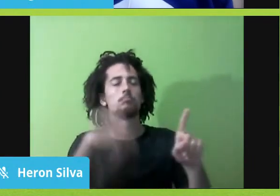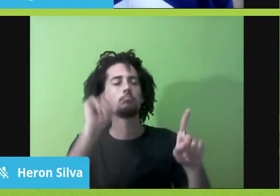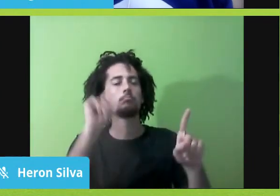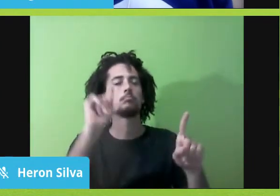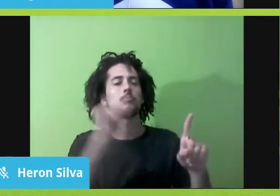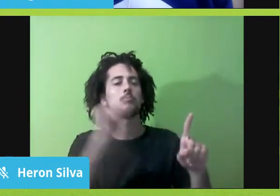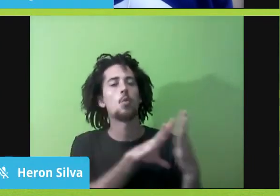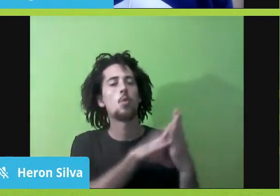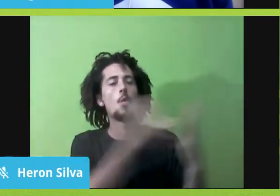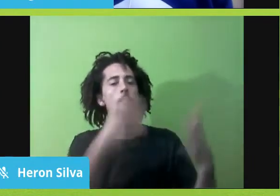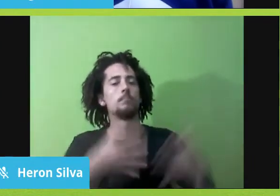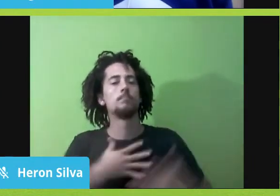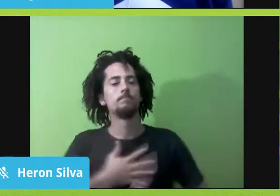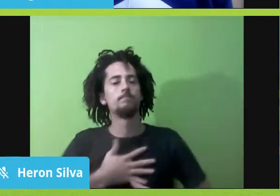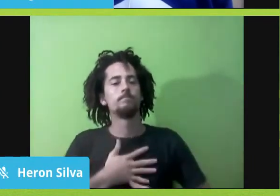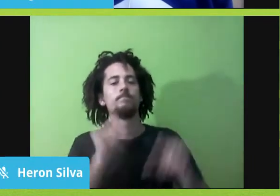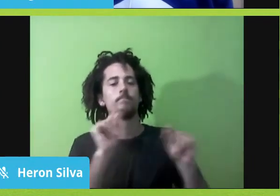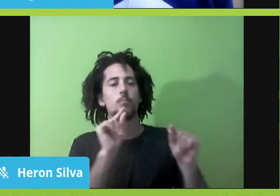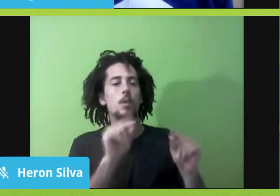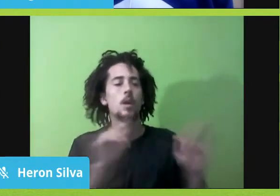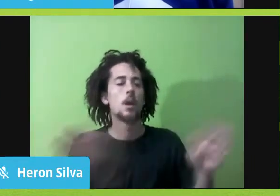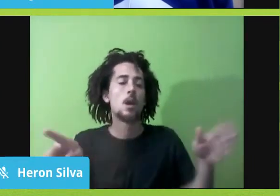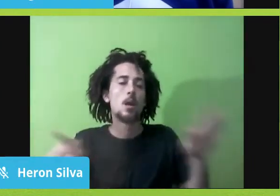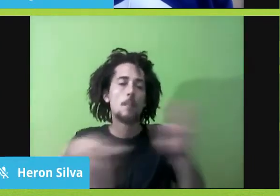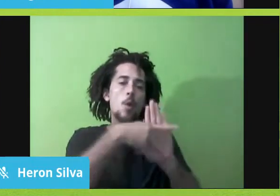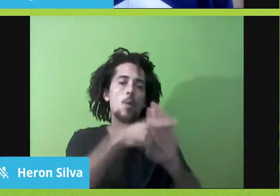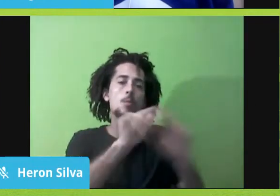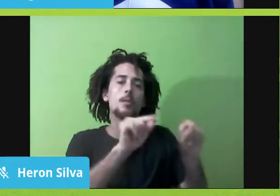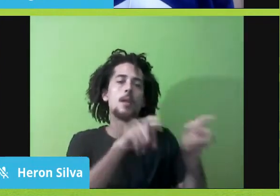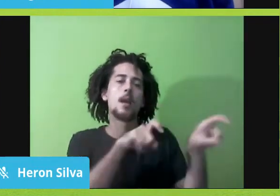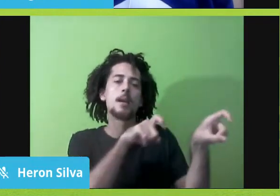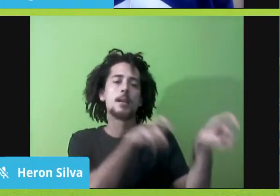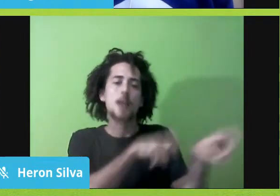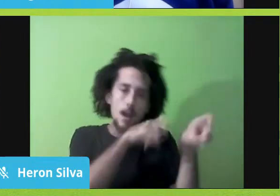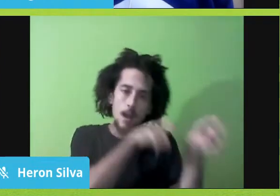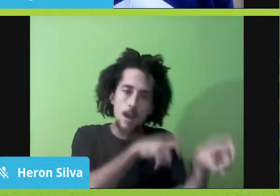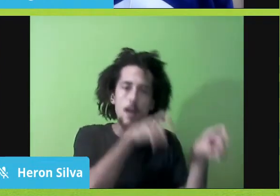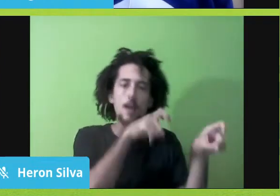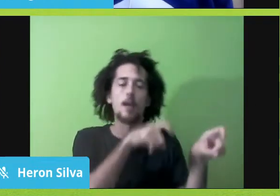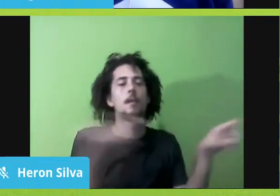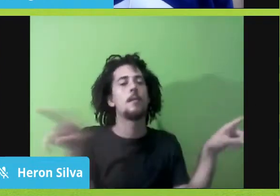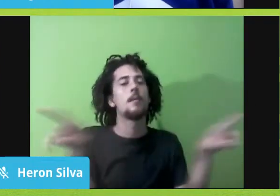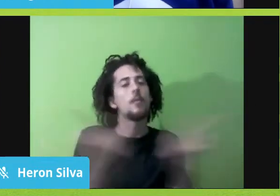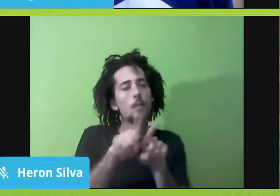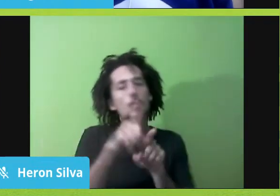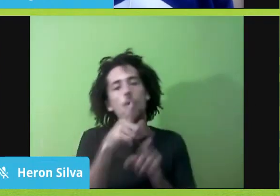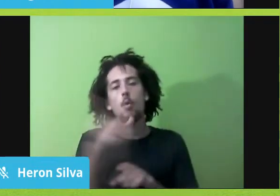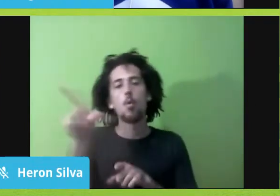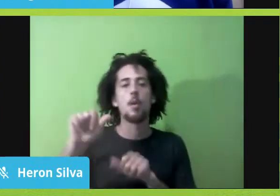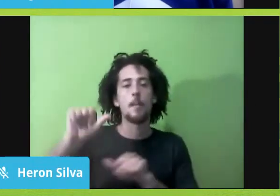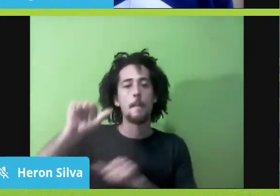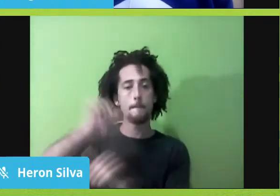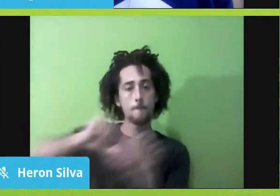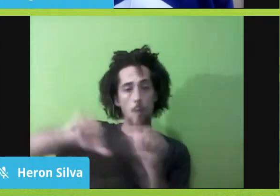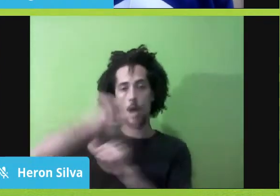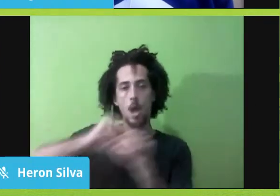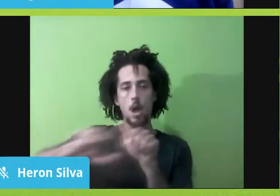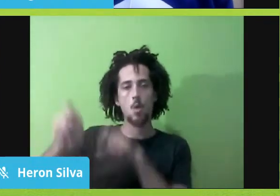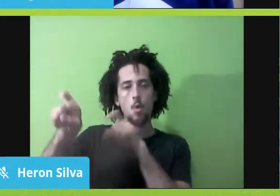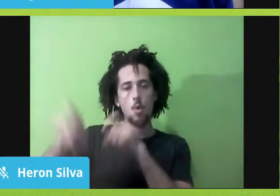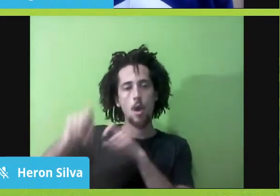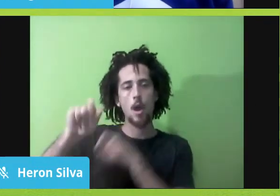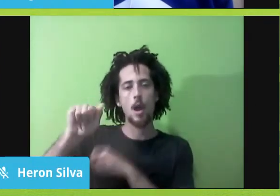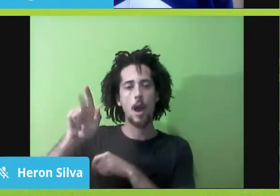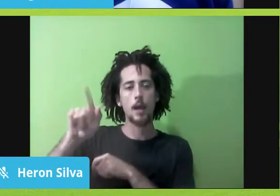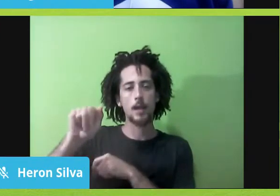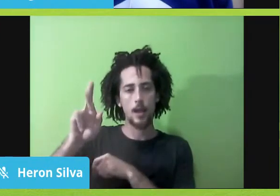exemplo, a educação no campo e como foi depois o Pronera para a reforma agrária, né, a educação no campo e